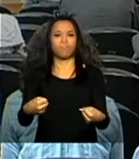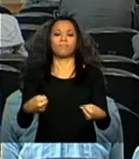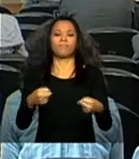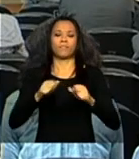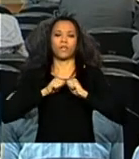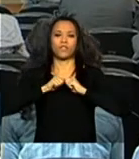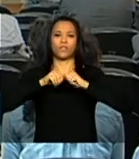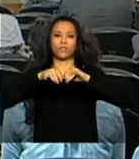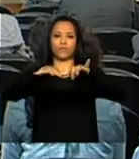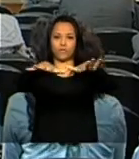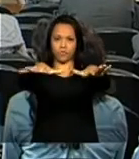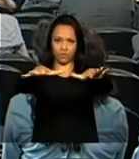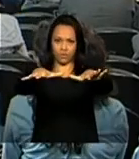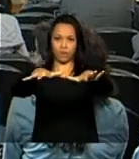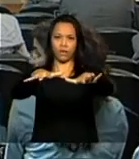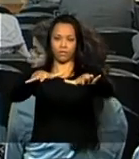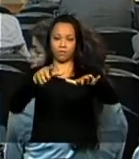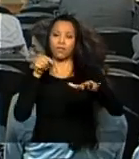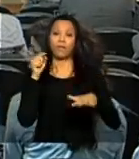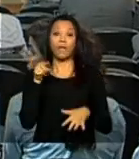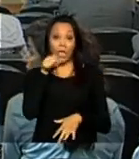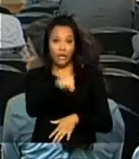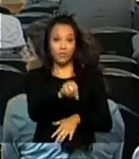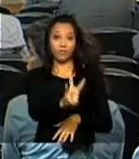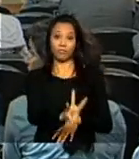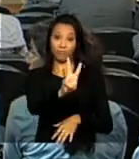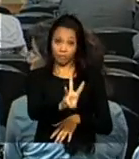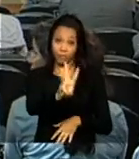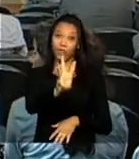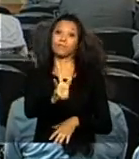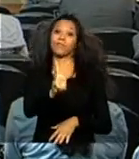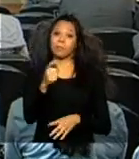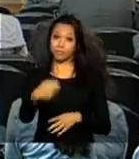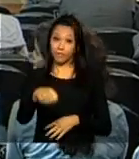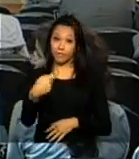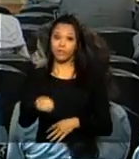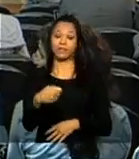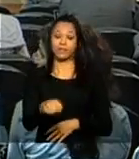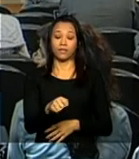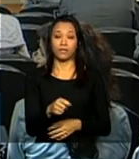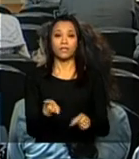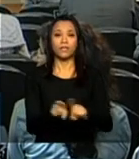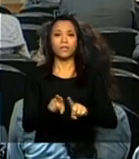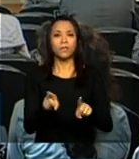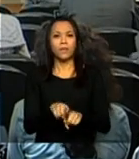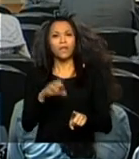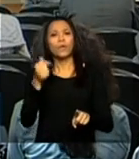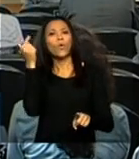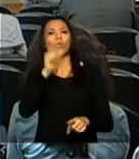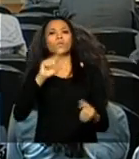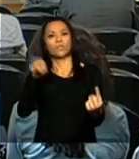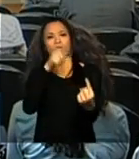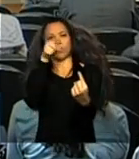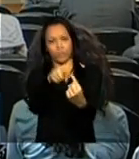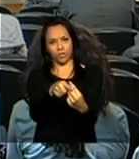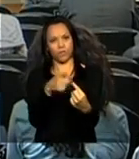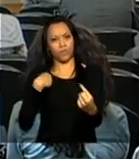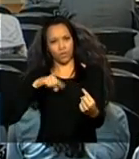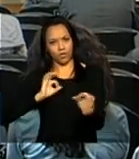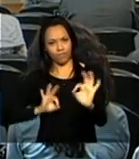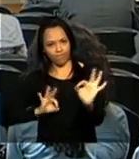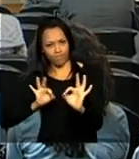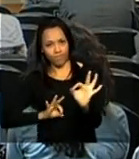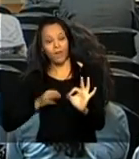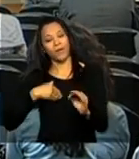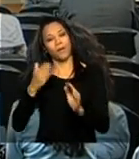consiga, de fato, disseminar esse portal como ele tem que ser disseminado e atingir os objetivos que a gente tem que atingir. Então, muito